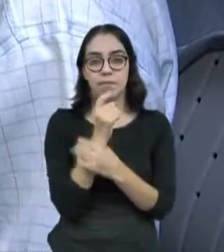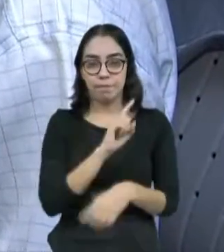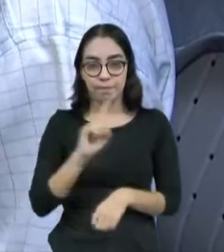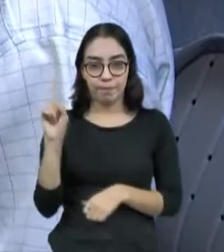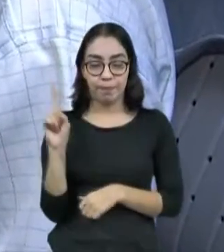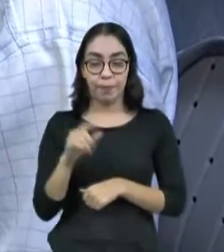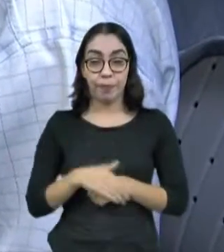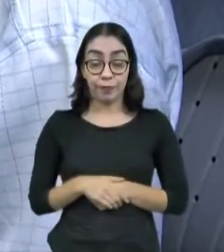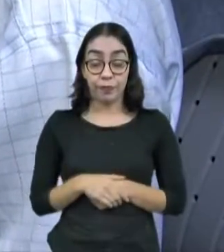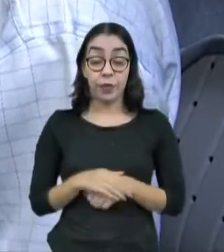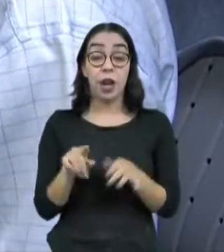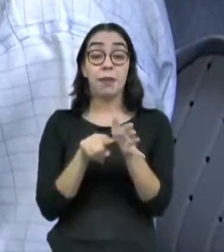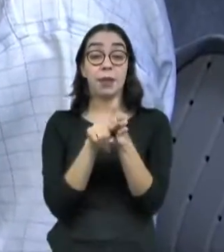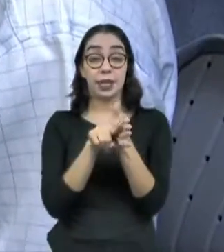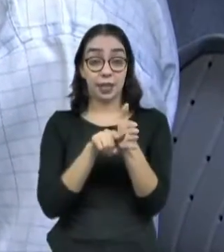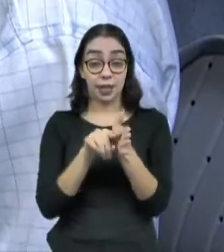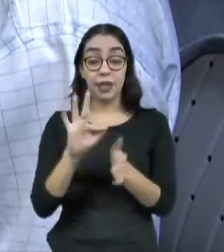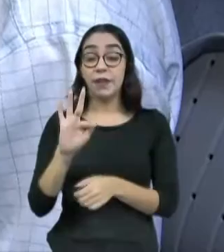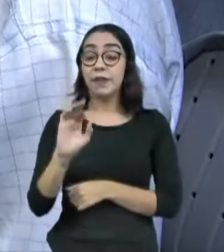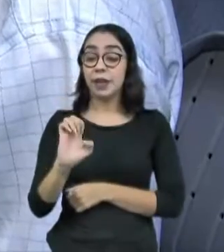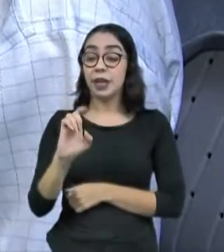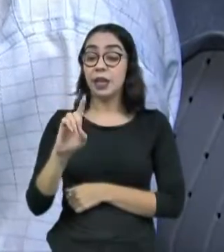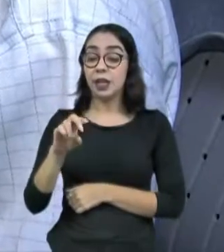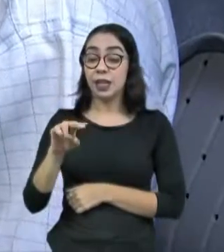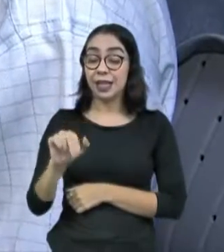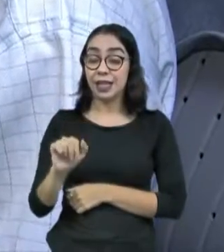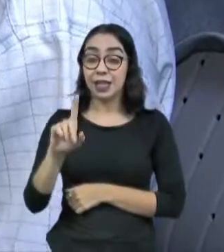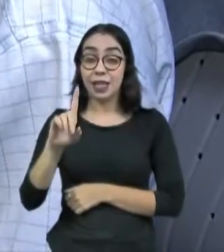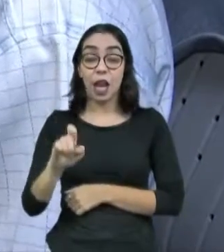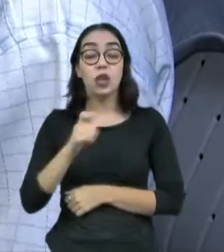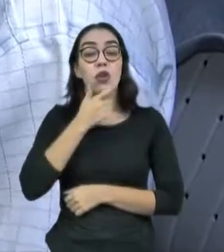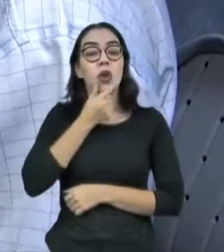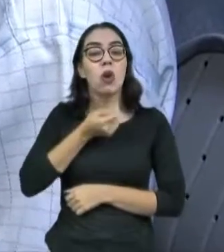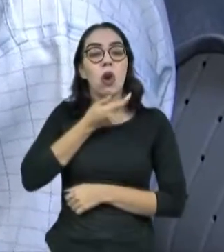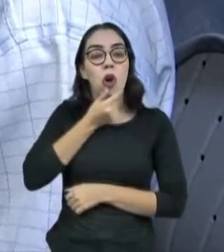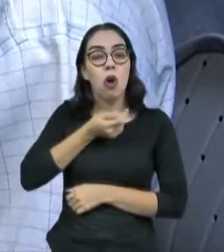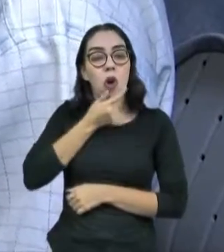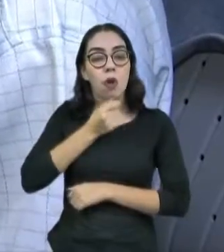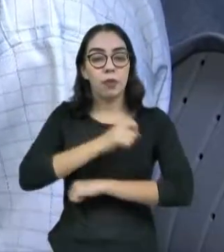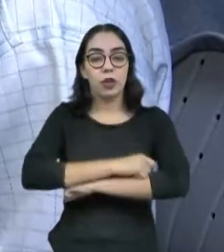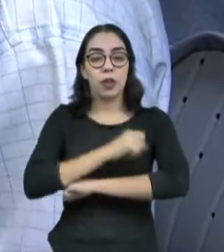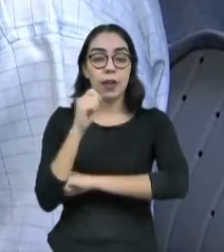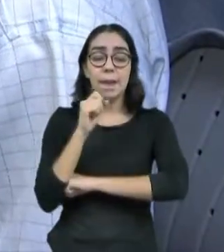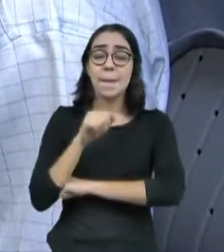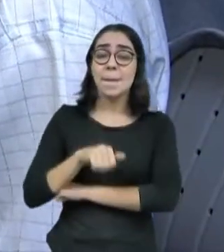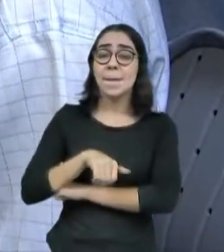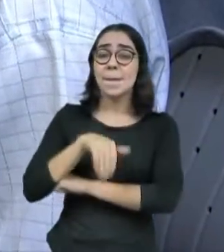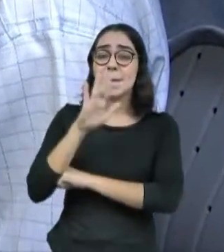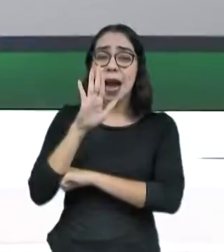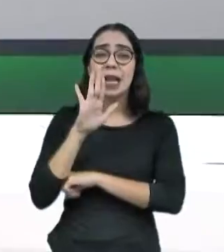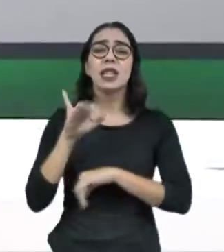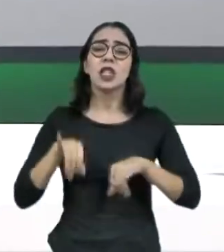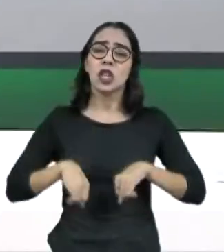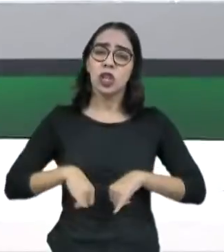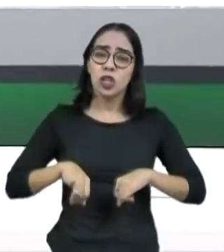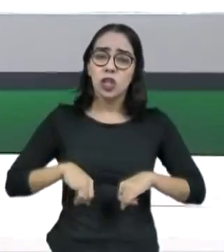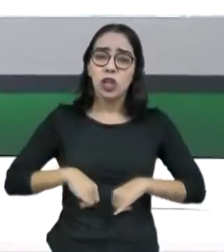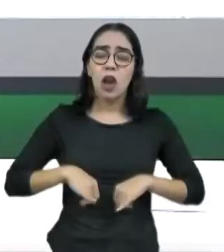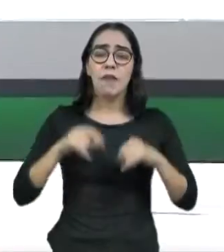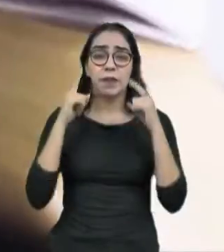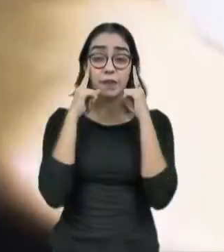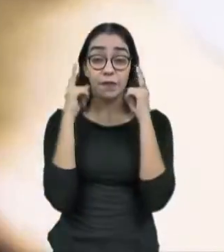mostra que os homens jornalistas são as maiores vítimas de violência no exercício da profissão, com